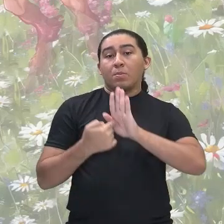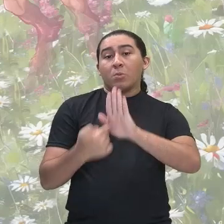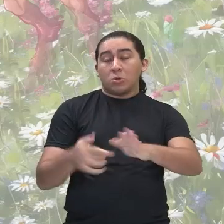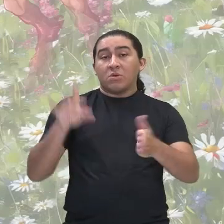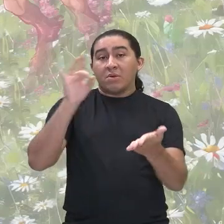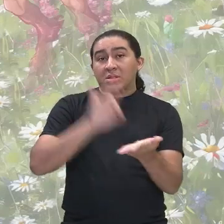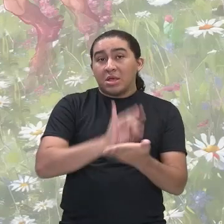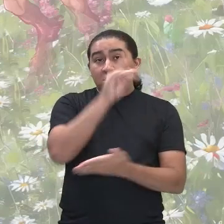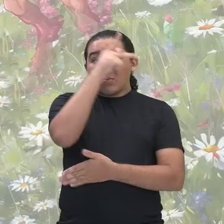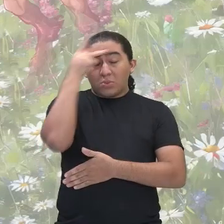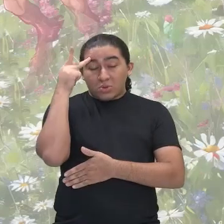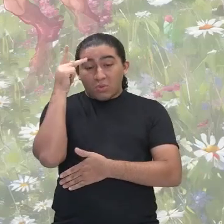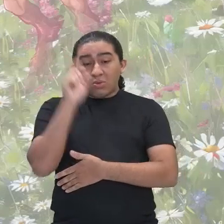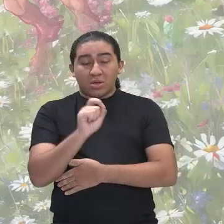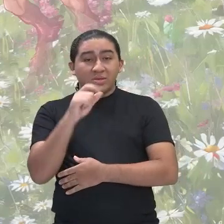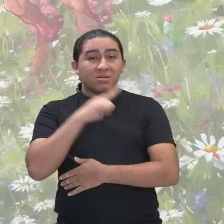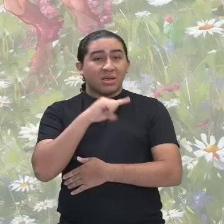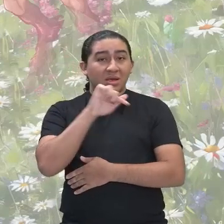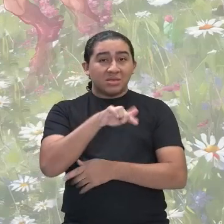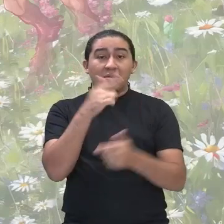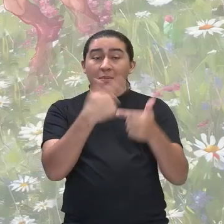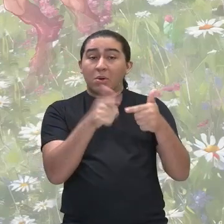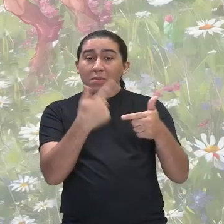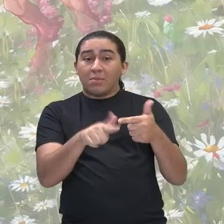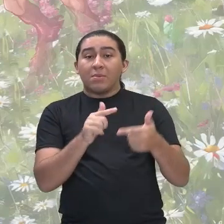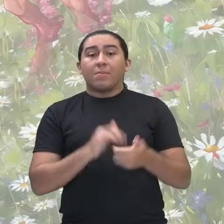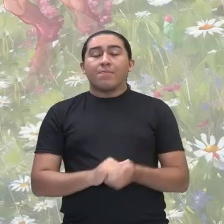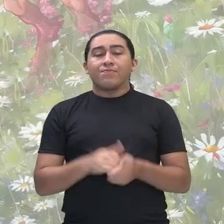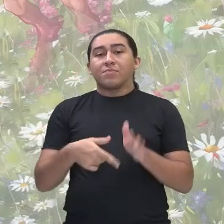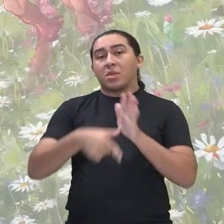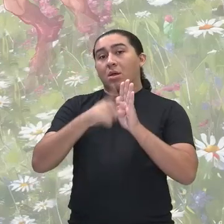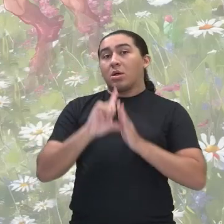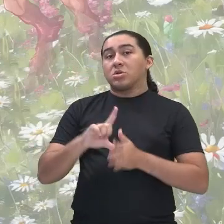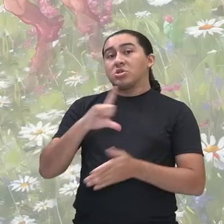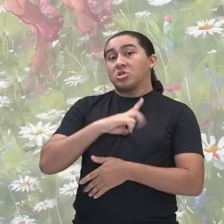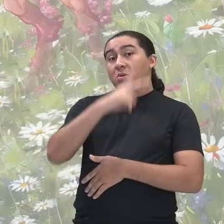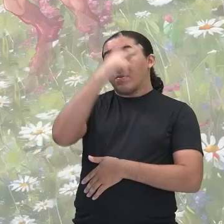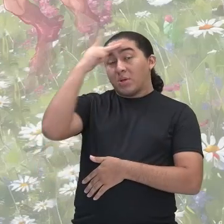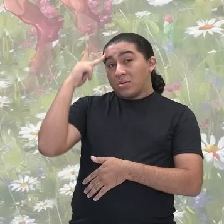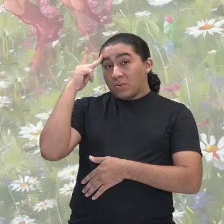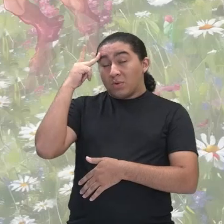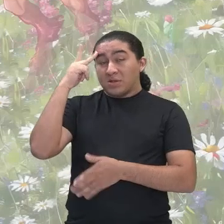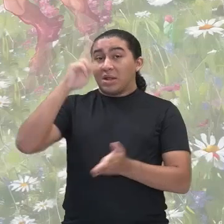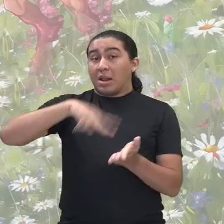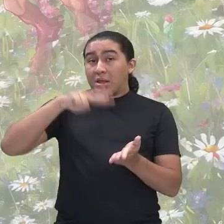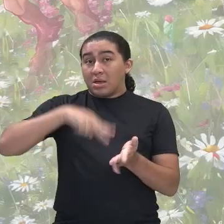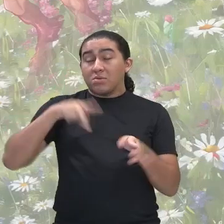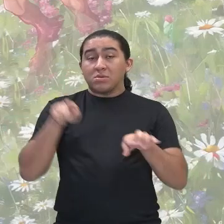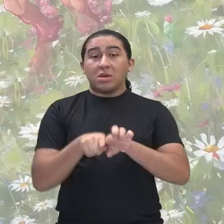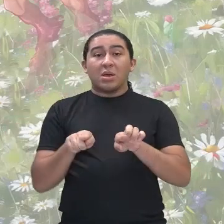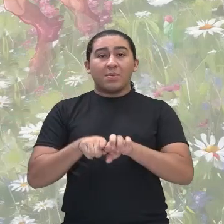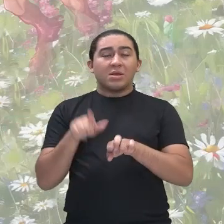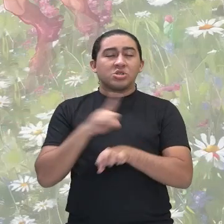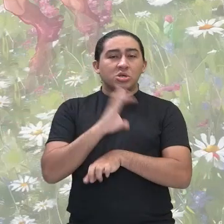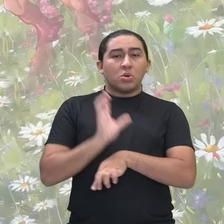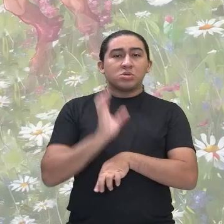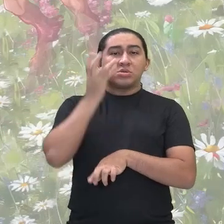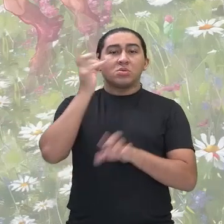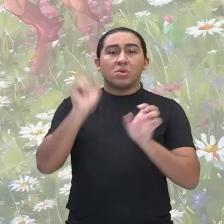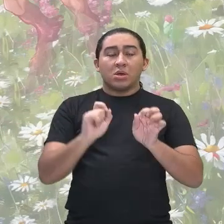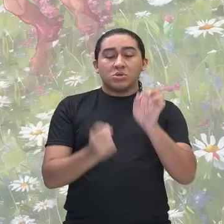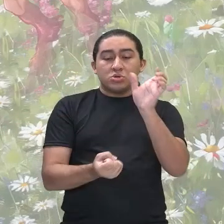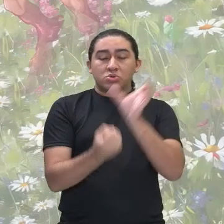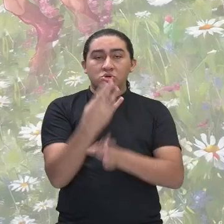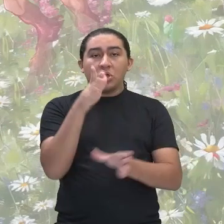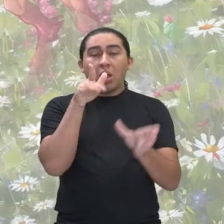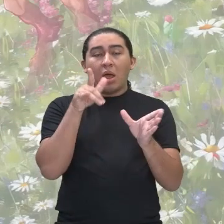as pessoas esse conflito. Já havia pessoas lendo, já havia, já tinha acontecido a invenção da